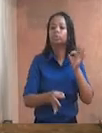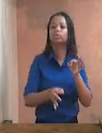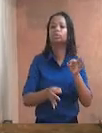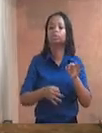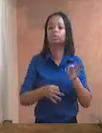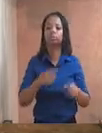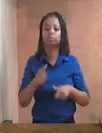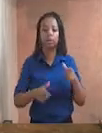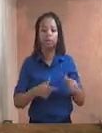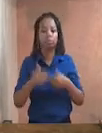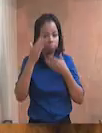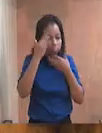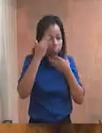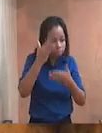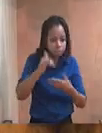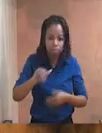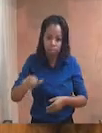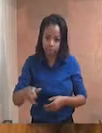oportunidade.